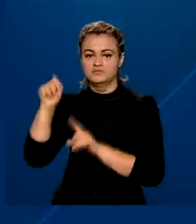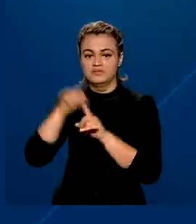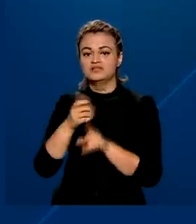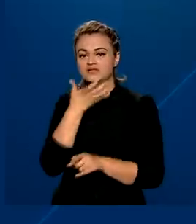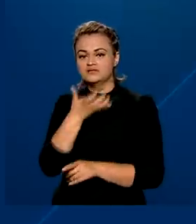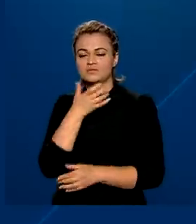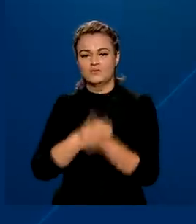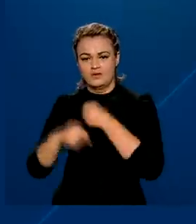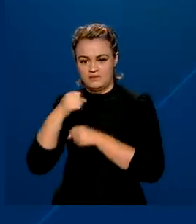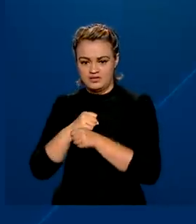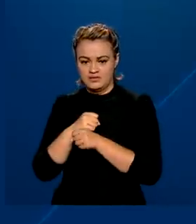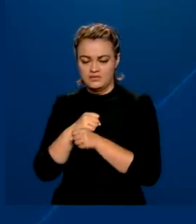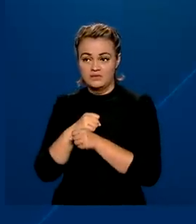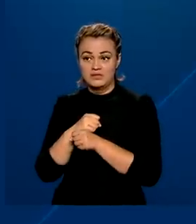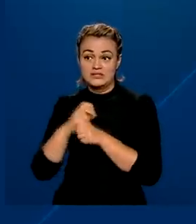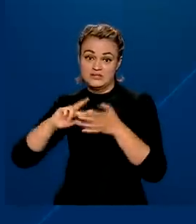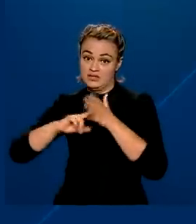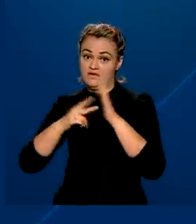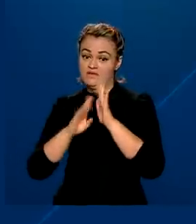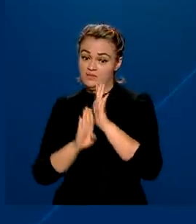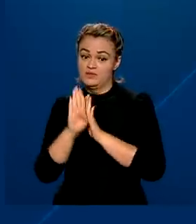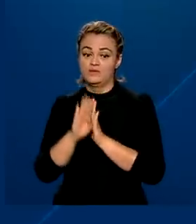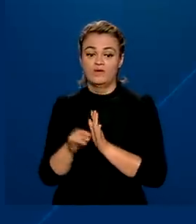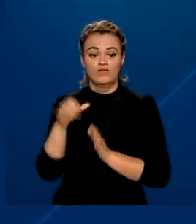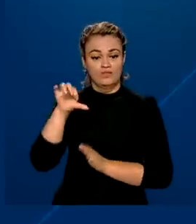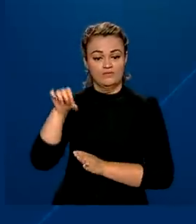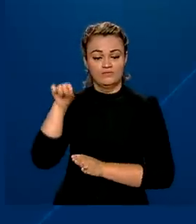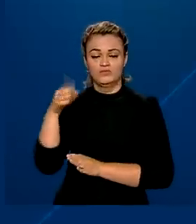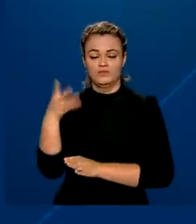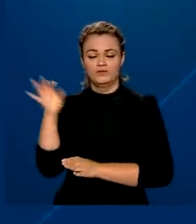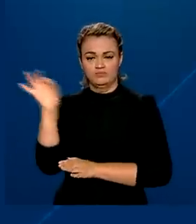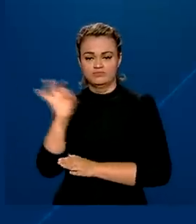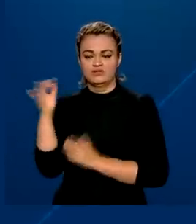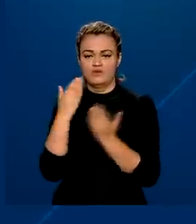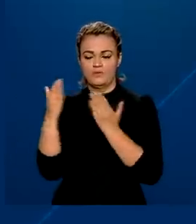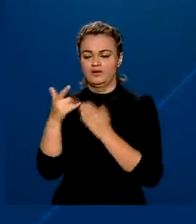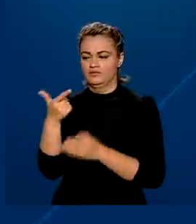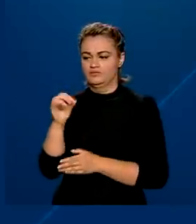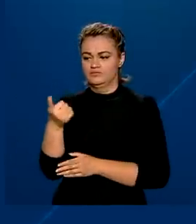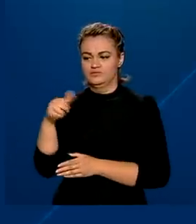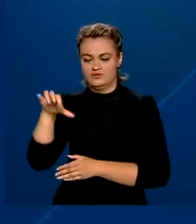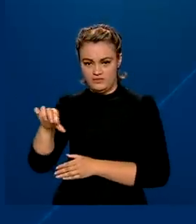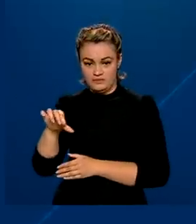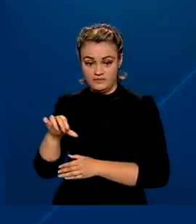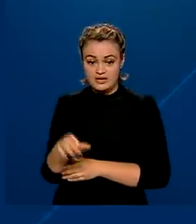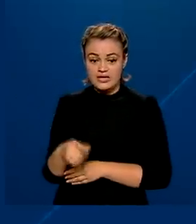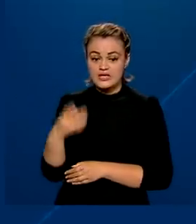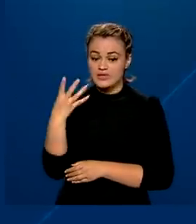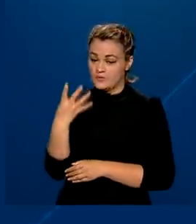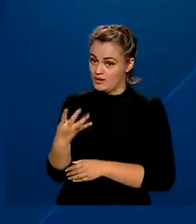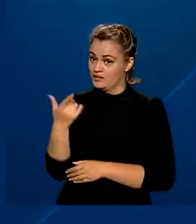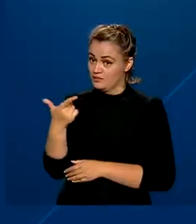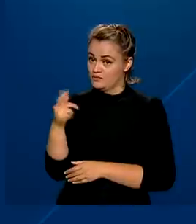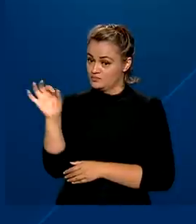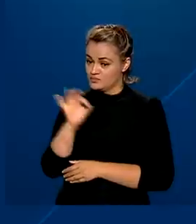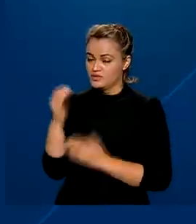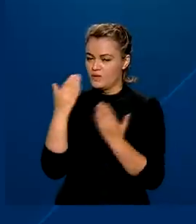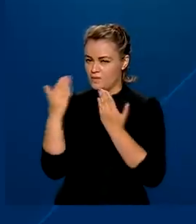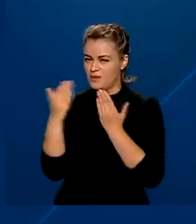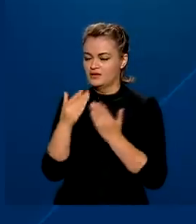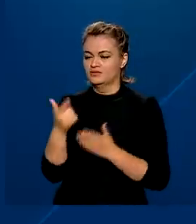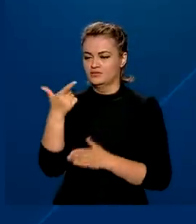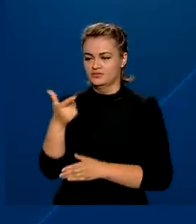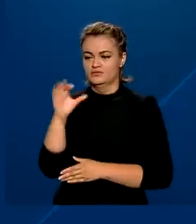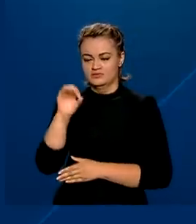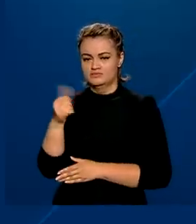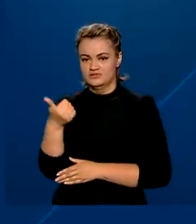2020. Um aumento de 9,4% em relação a 2019 e de 42% em relação a